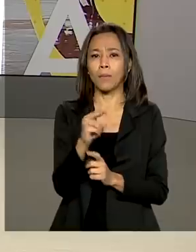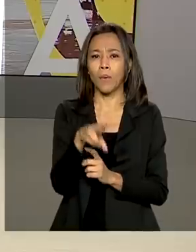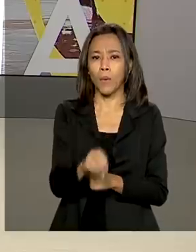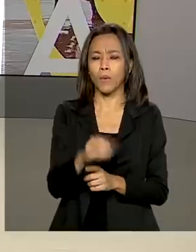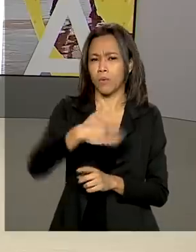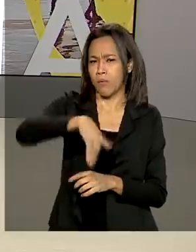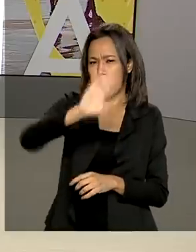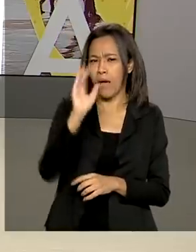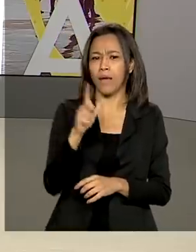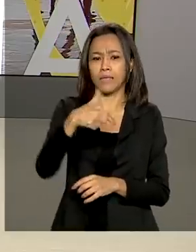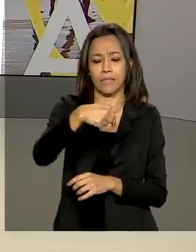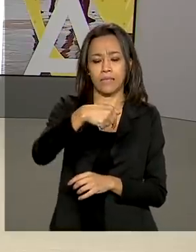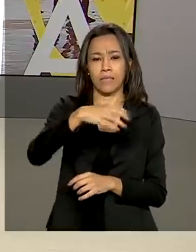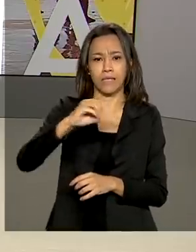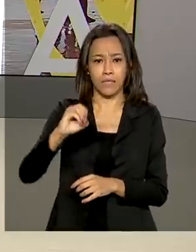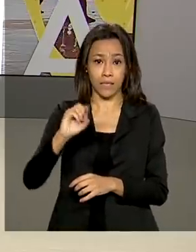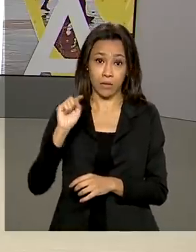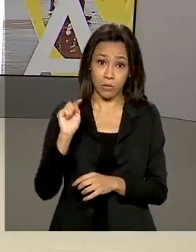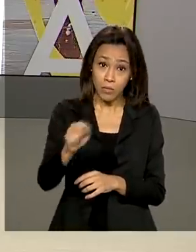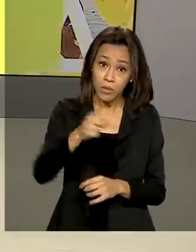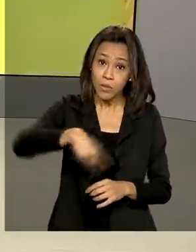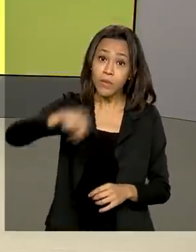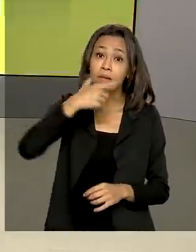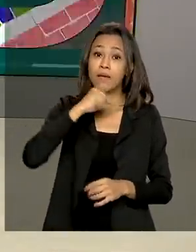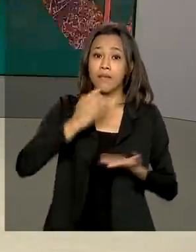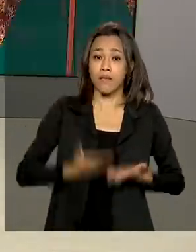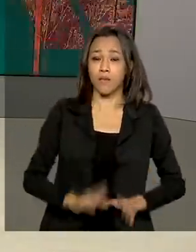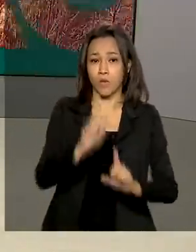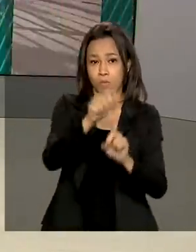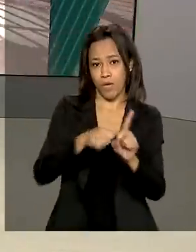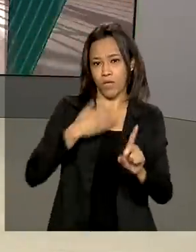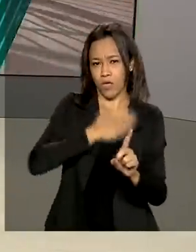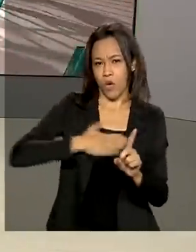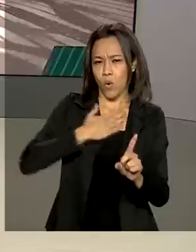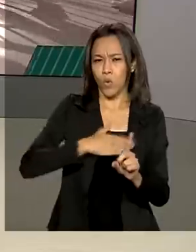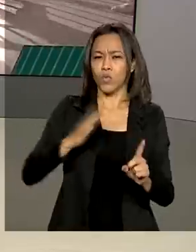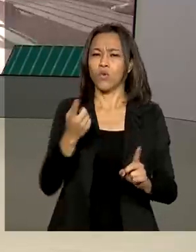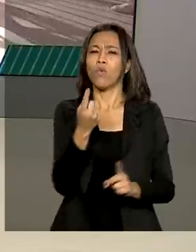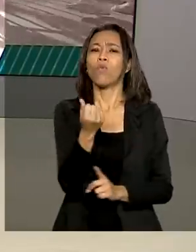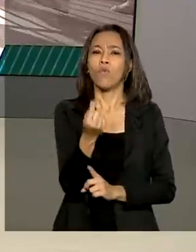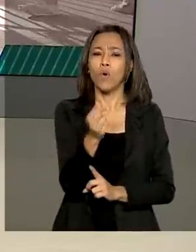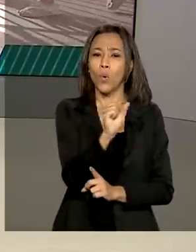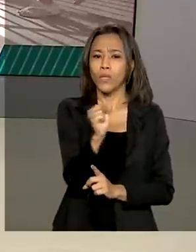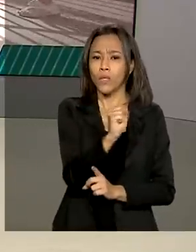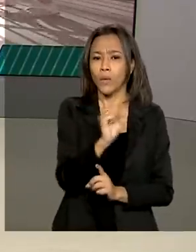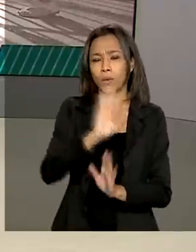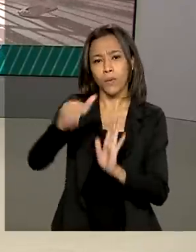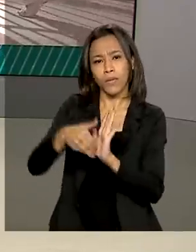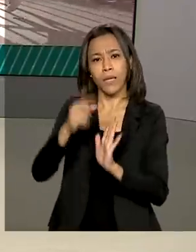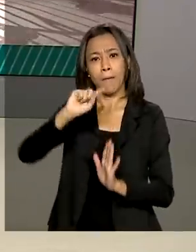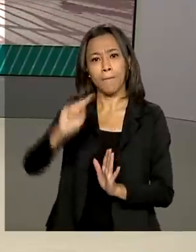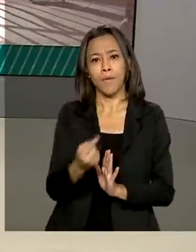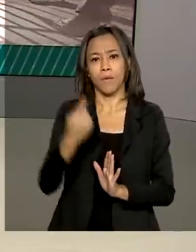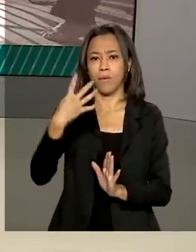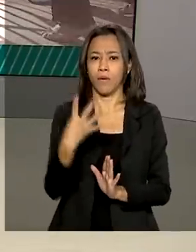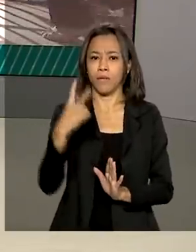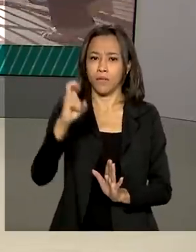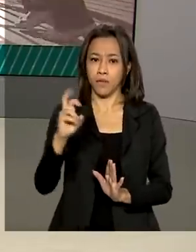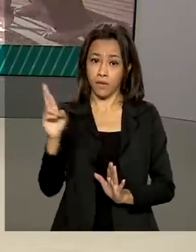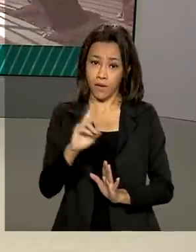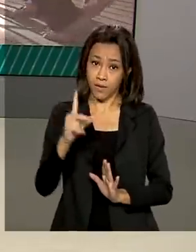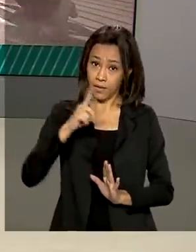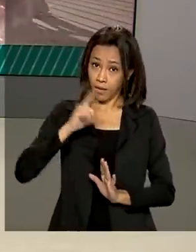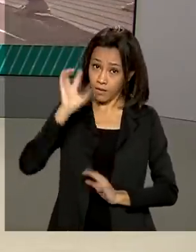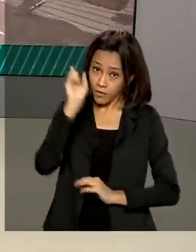700 mil trabalhadores nascidos em agosto. Os valores variam de R$ 88 a R$ 1.045. Tem direito ao